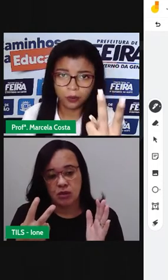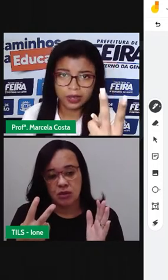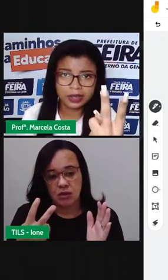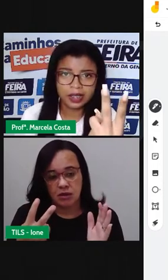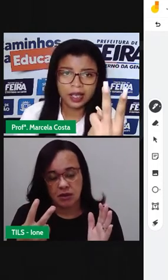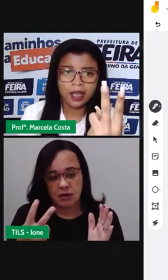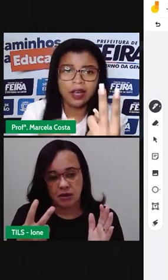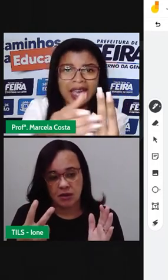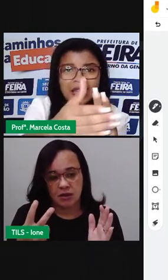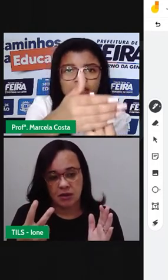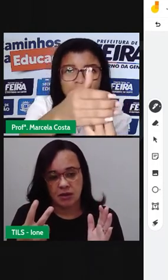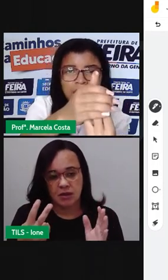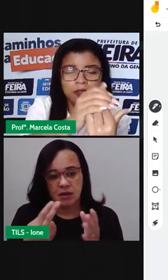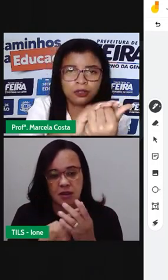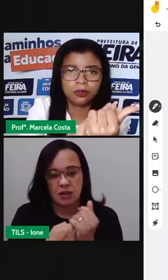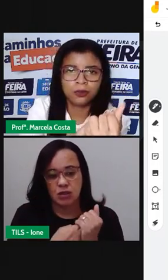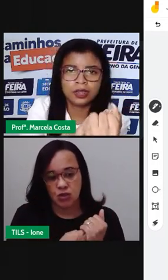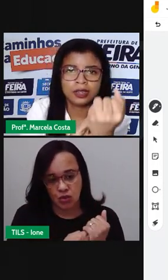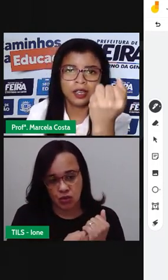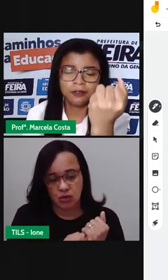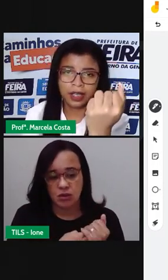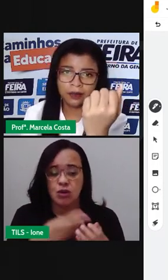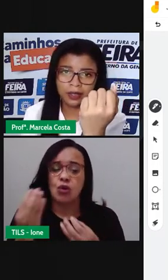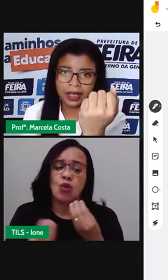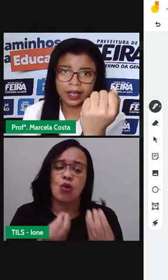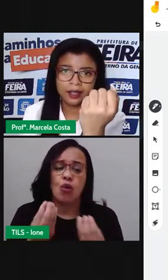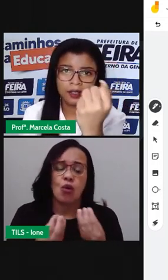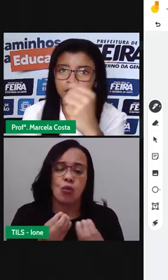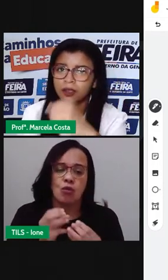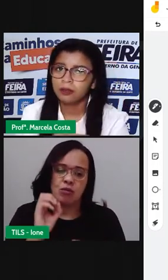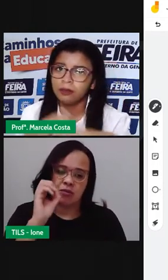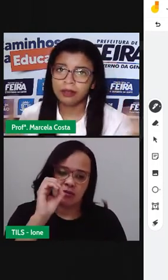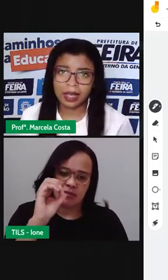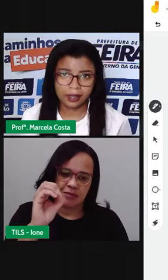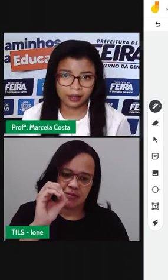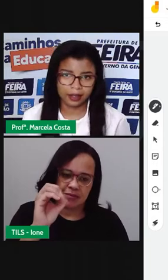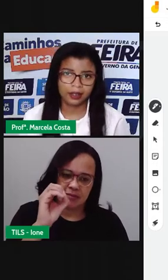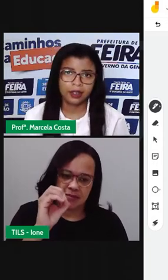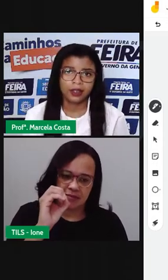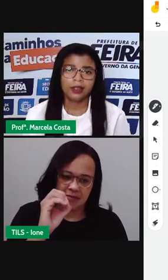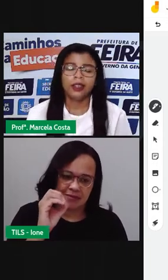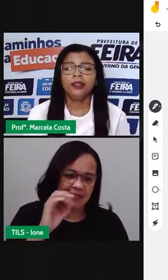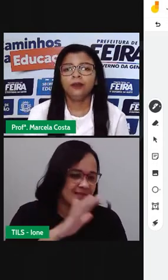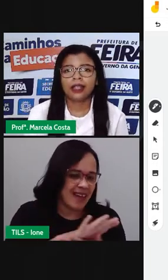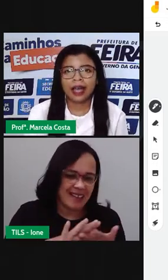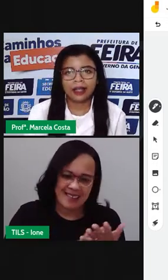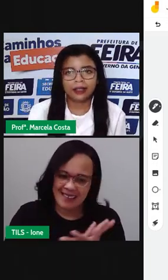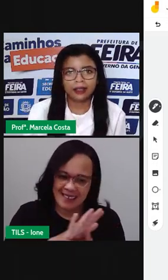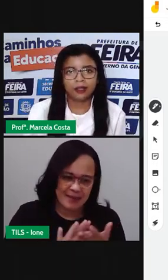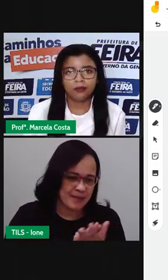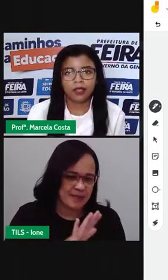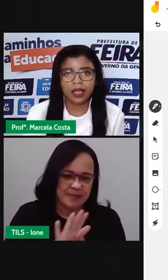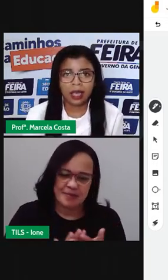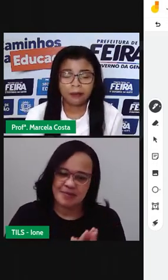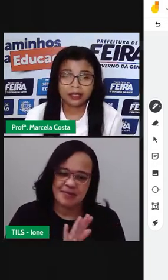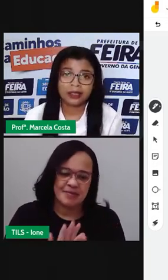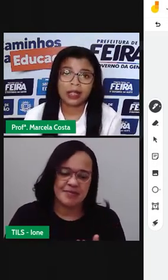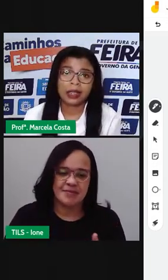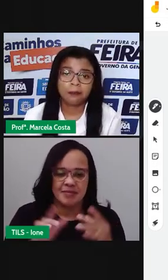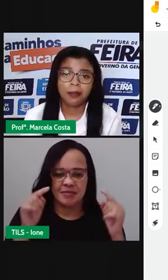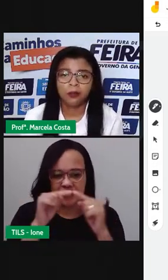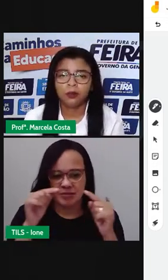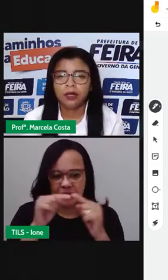tenho dois, eu retirei os dois, eu fiquei com o quê? Nada. E o nada, né, é